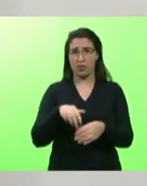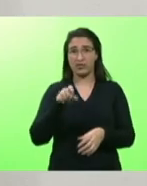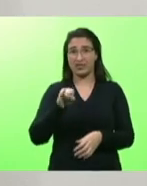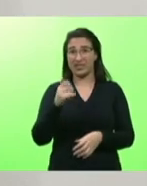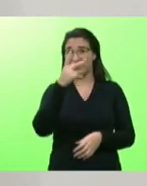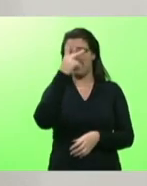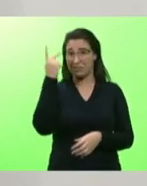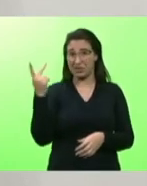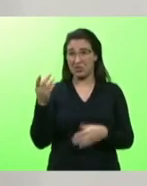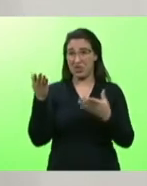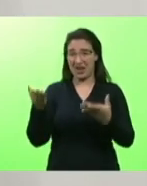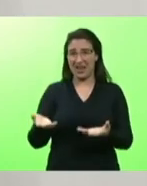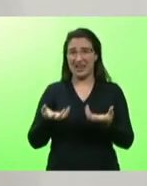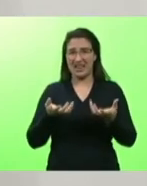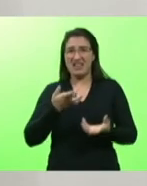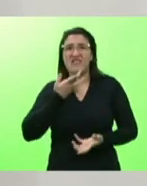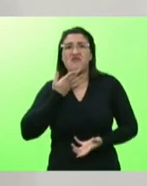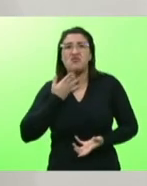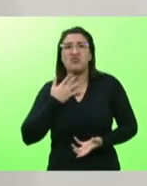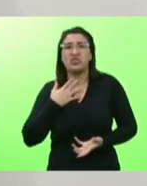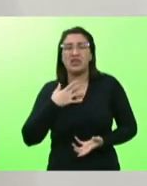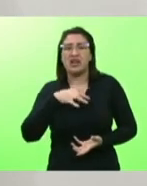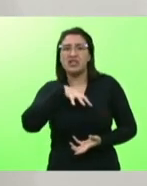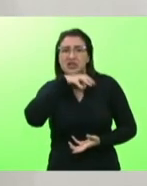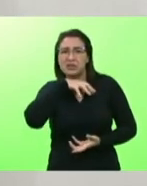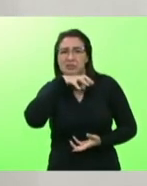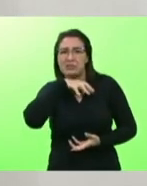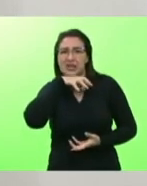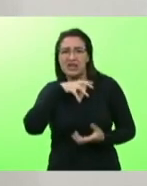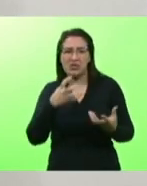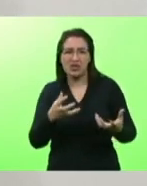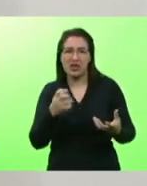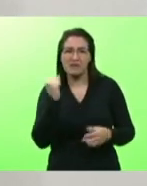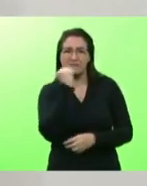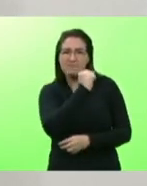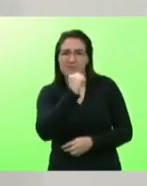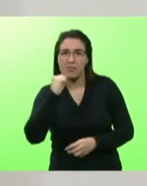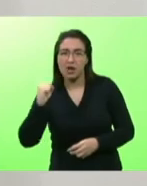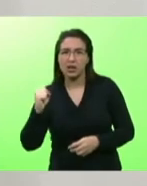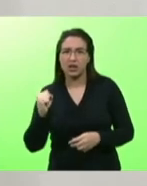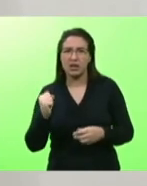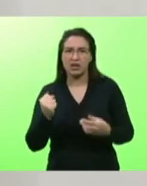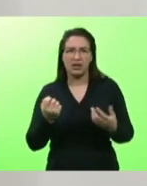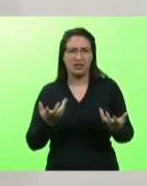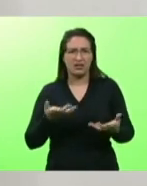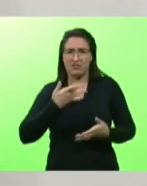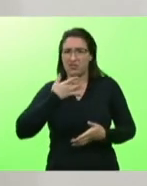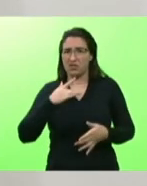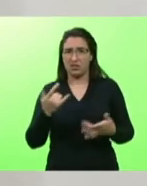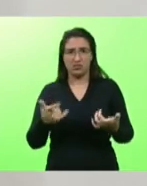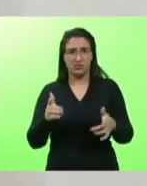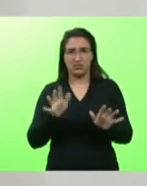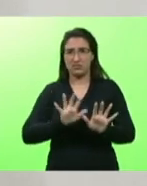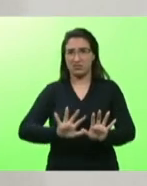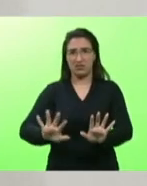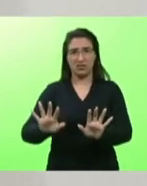quem tem vontade de ver um animal matar o outro animal não quero mas um dia você vai ser preso